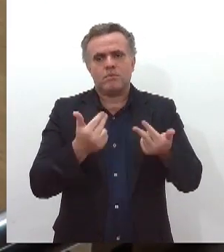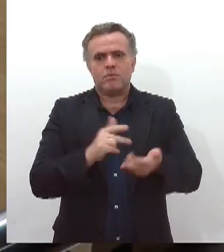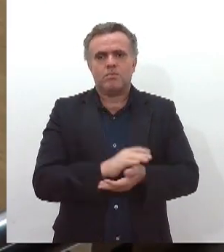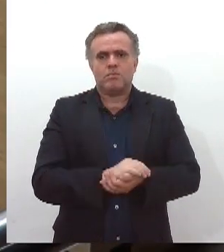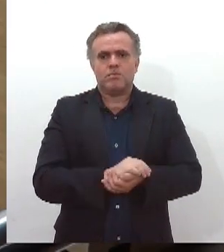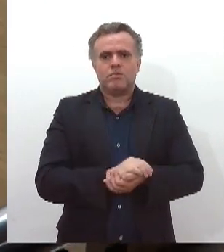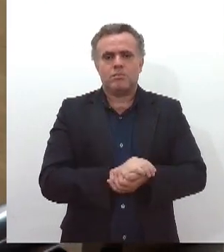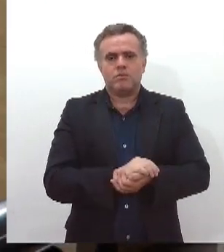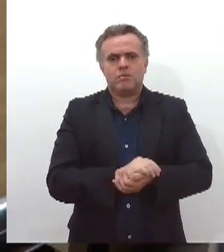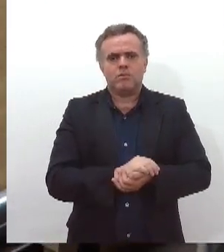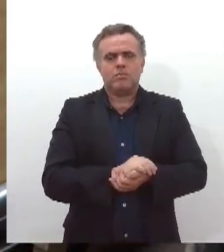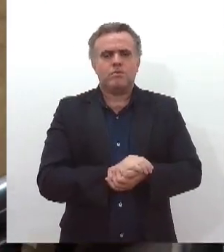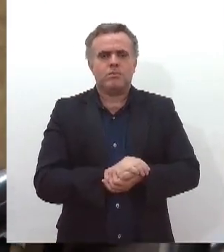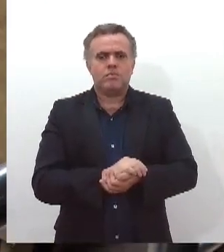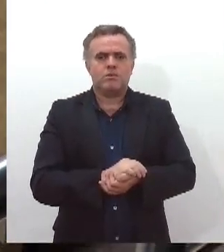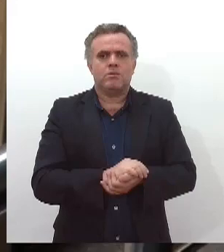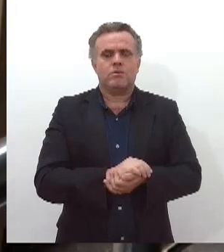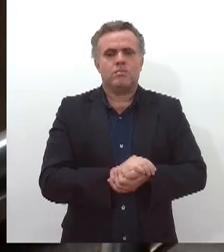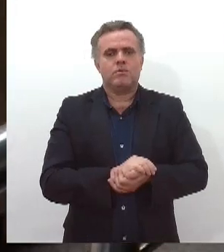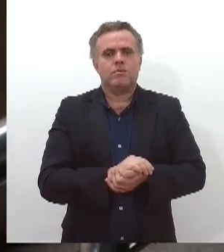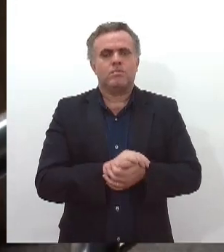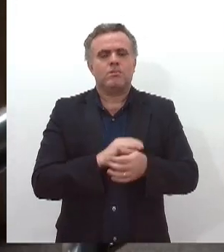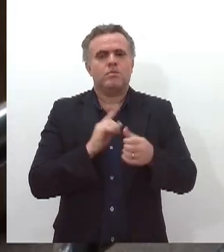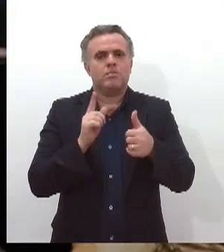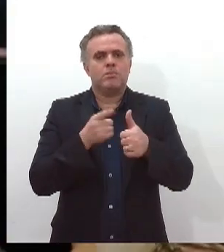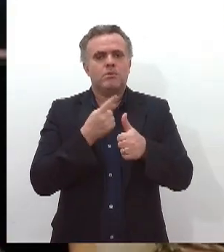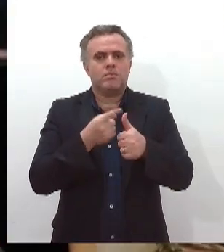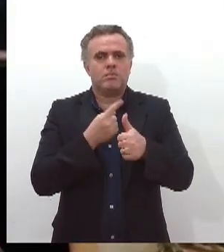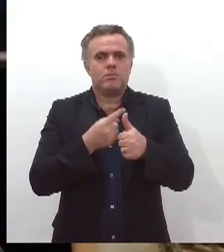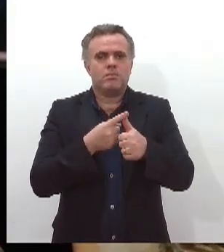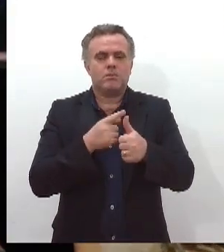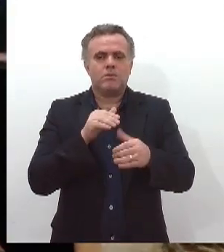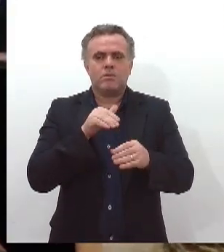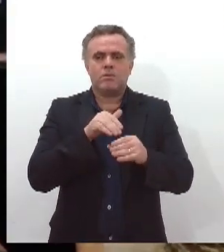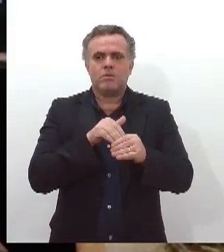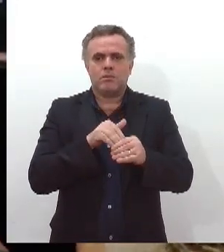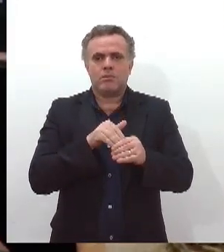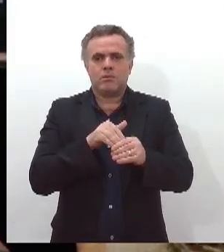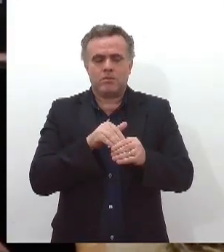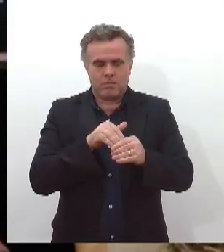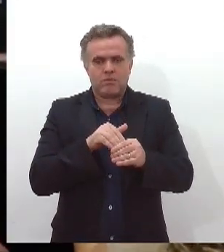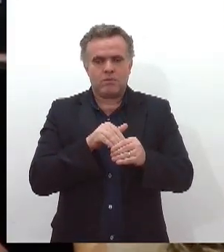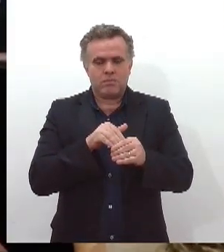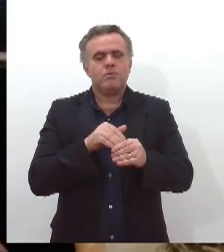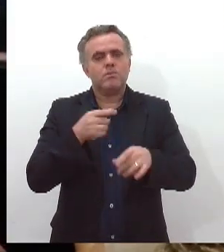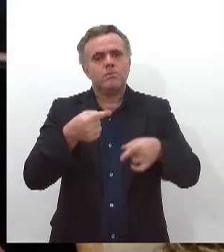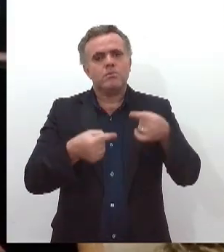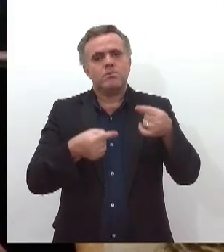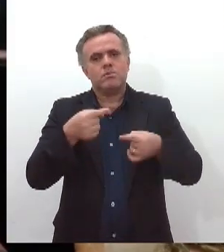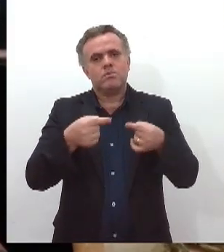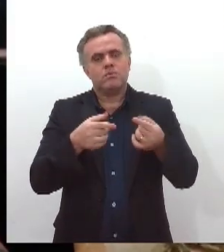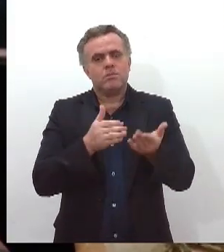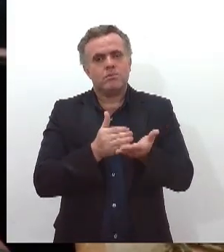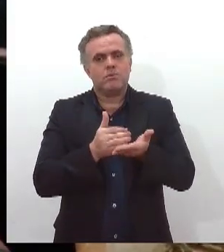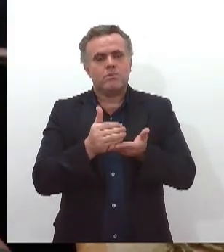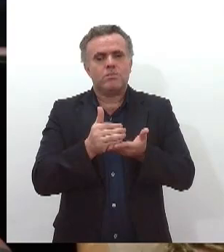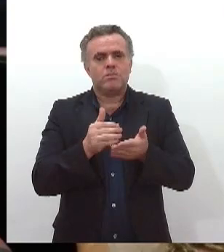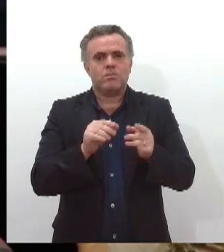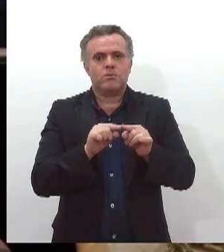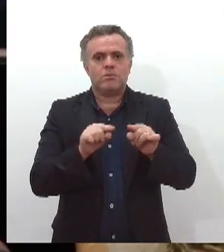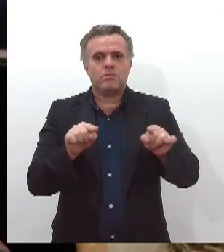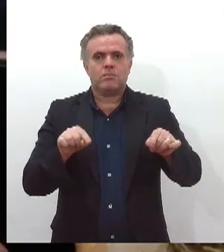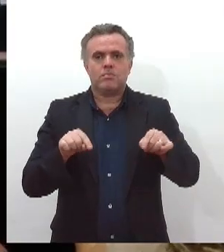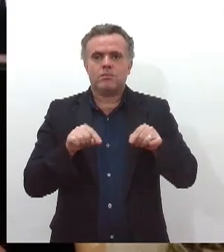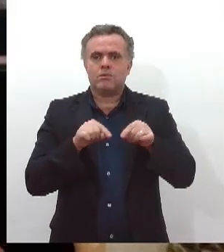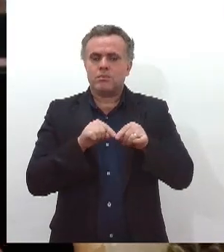Esta foi a primeira votação de projetos dessa legislatura. As discussões iniciaram na sala de comissões, onde os projetos foram